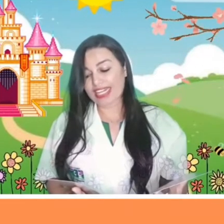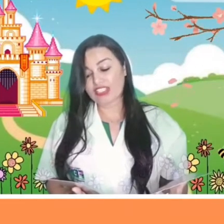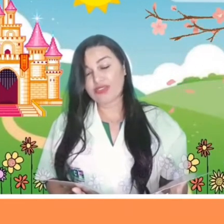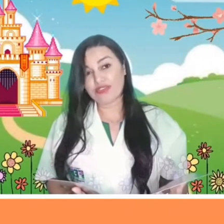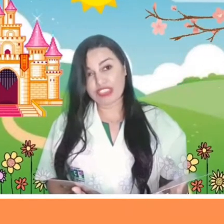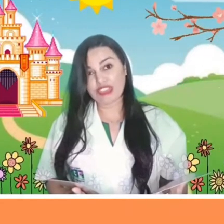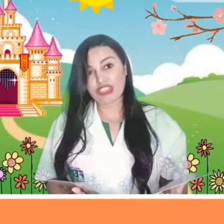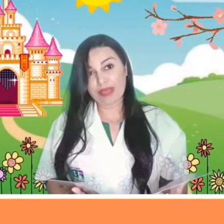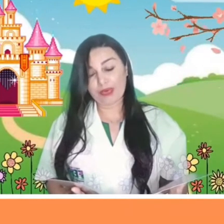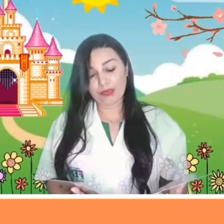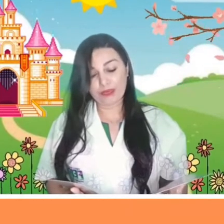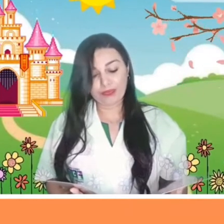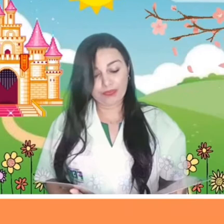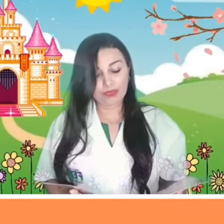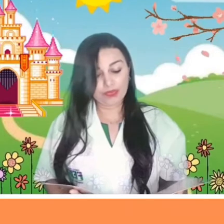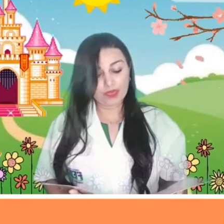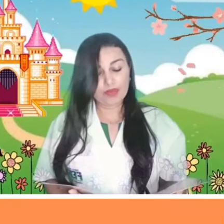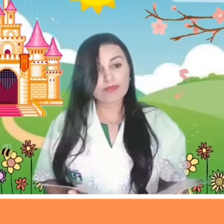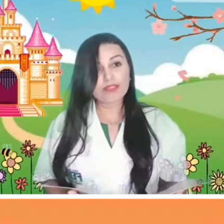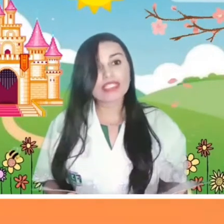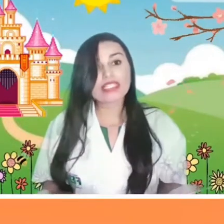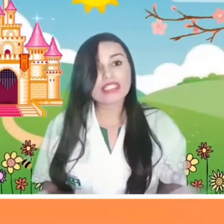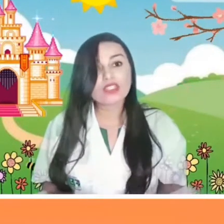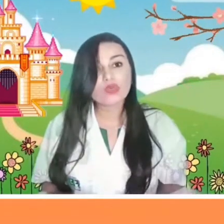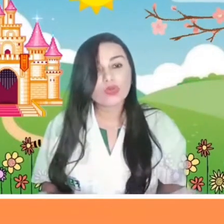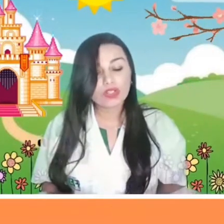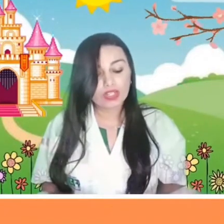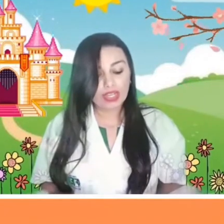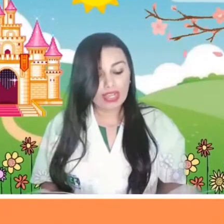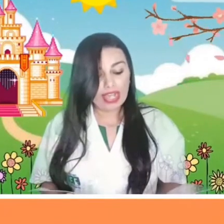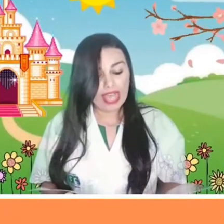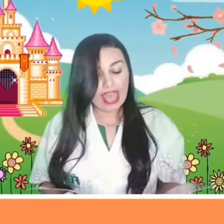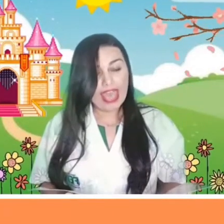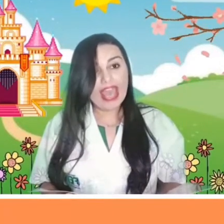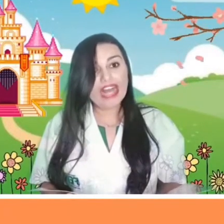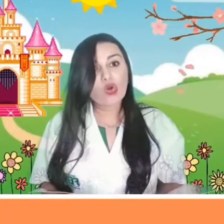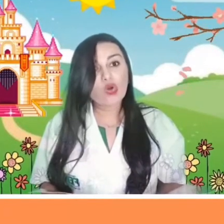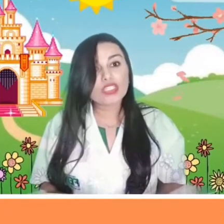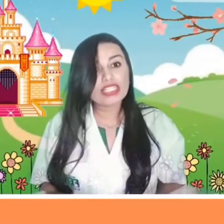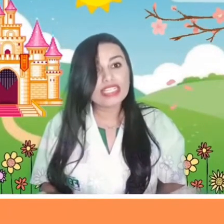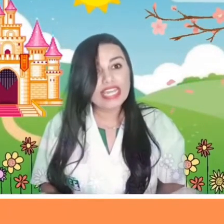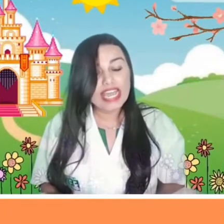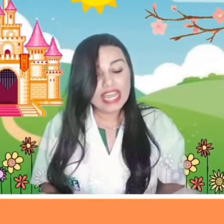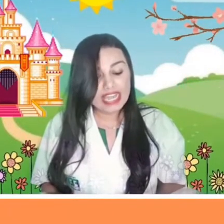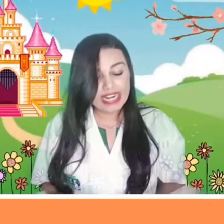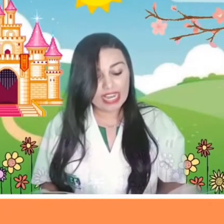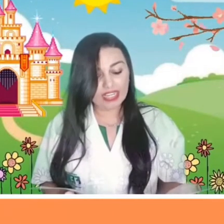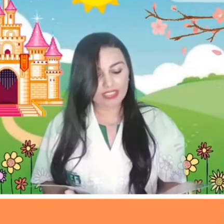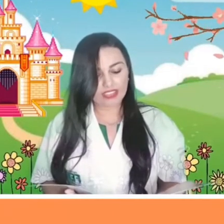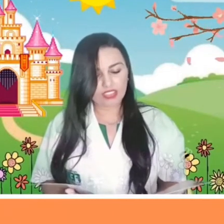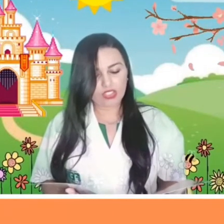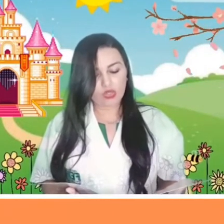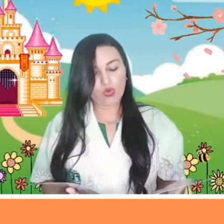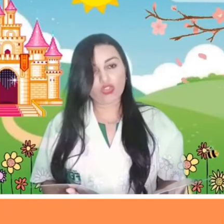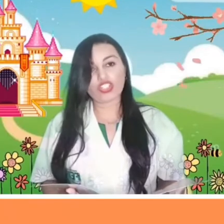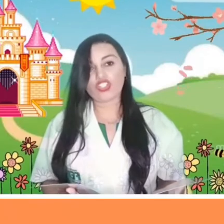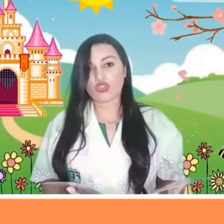atrás de um vidro de mel. Suspirou, é a cozinheira!